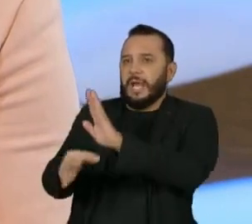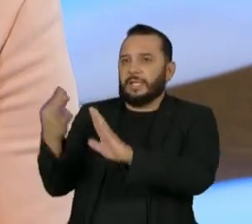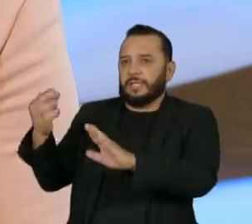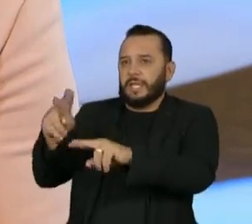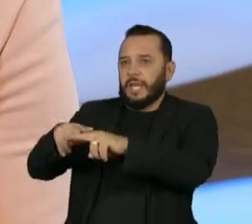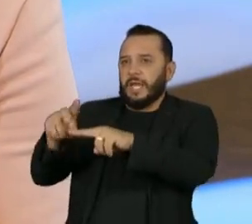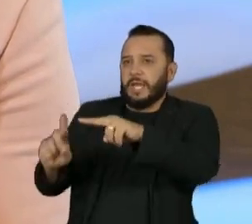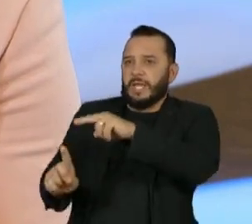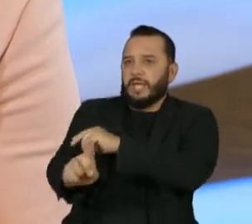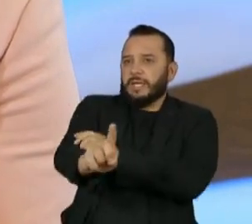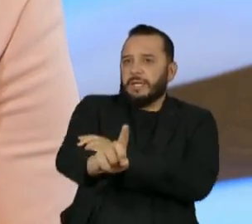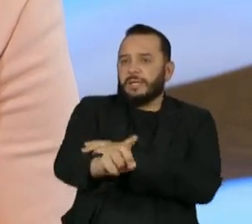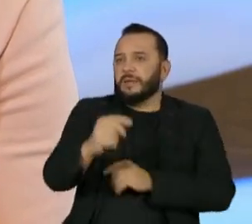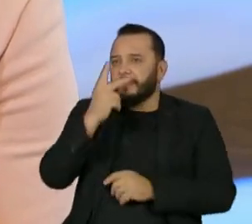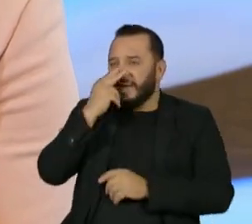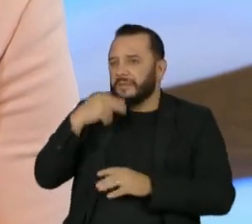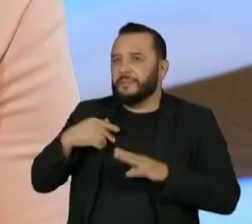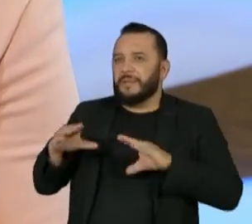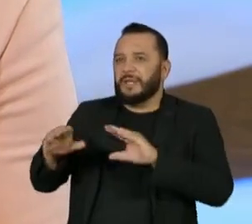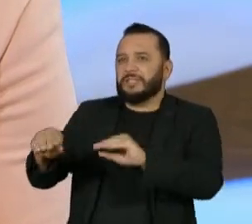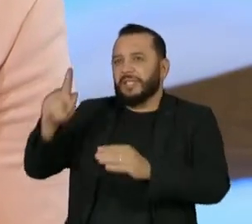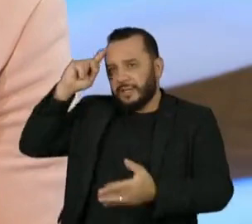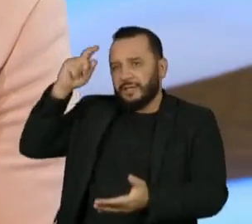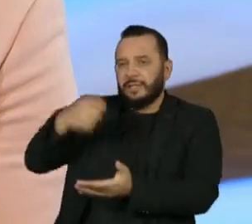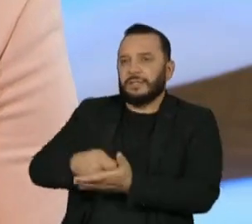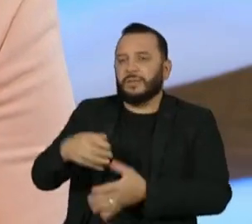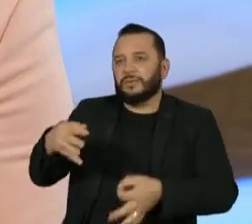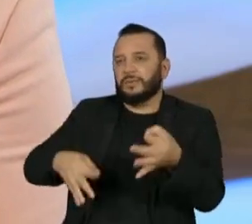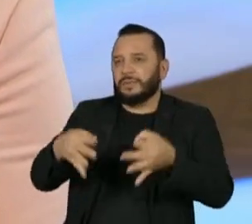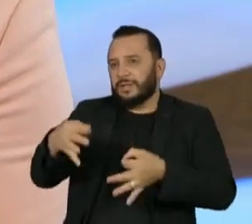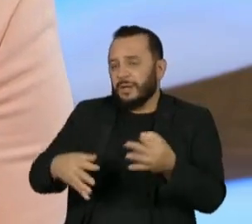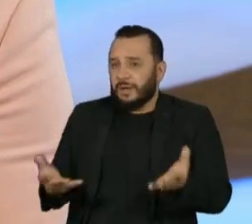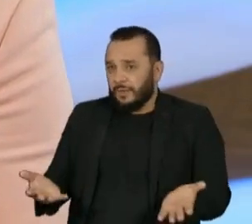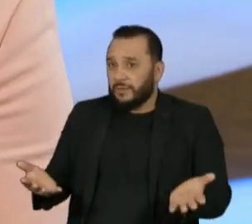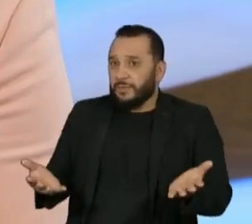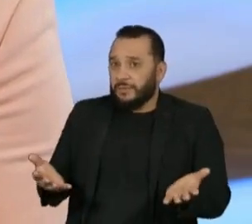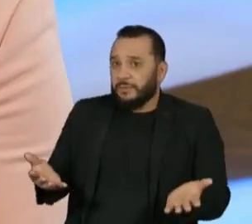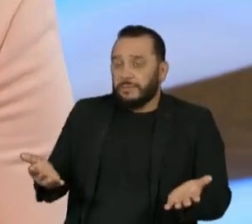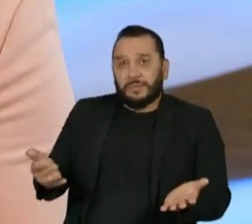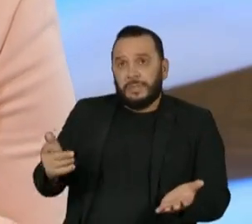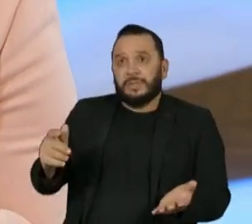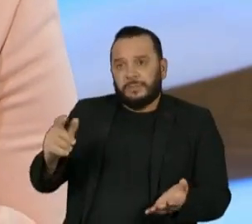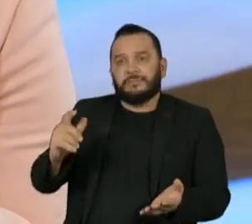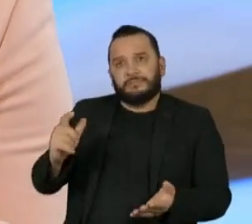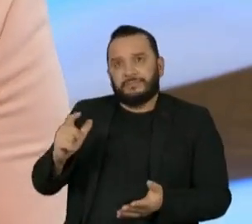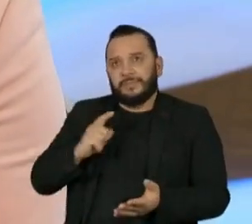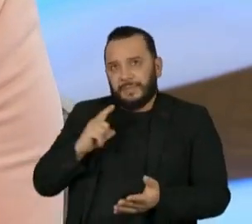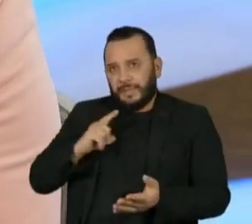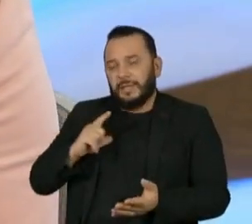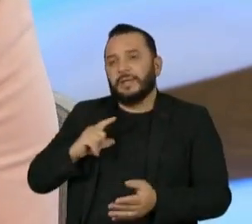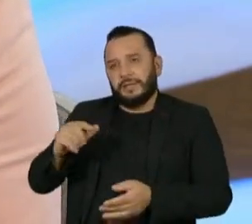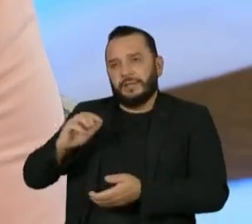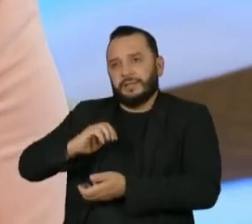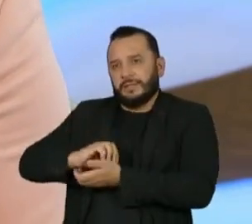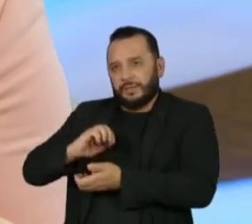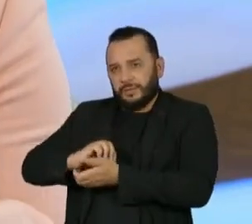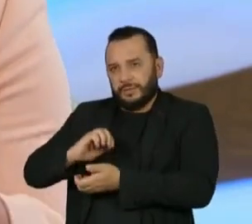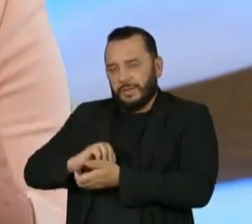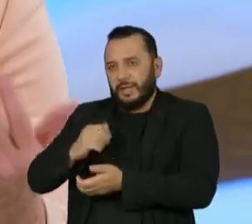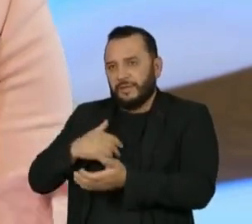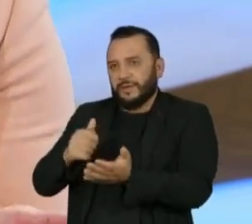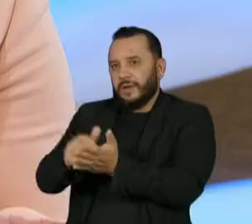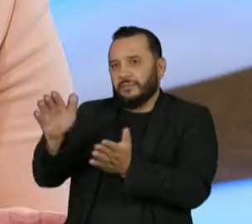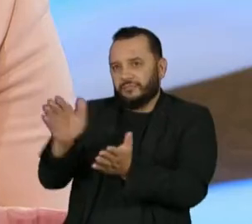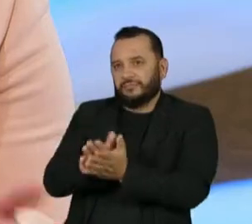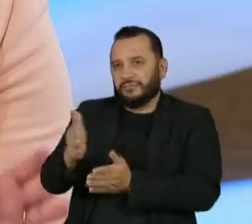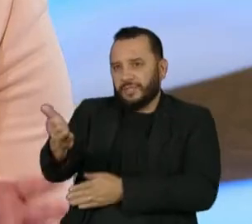interferir numa decisão judicial que aplica a pena a pessoas dentro do território nacional. Tradicionalmente, com